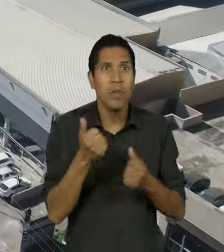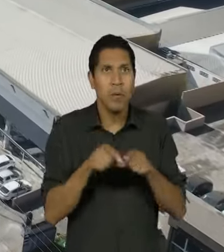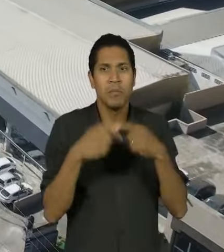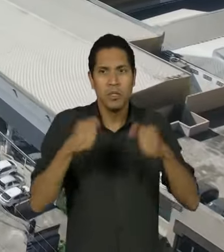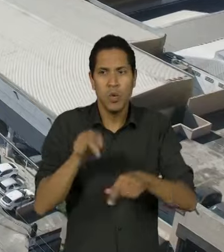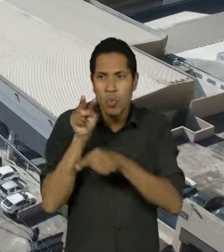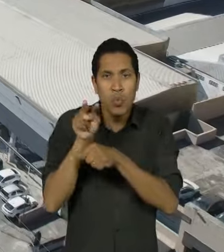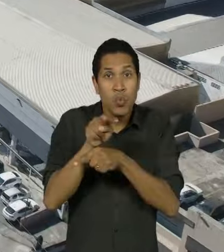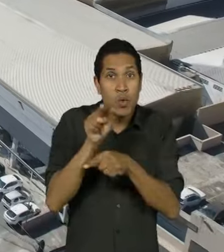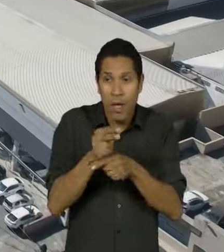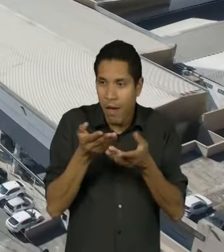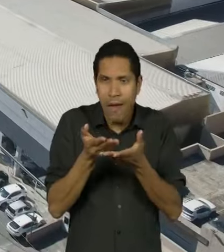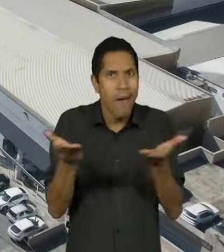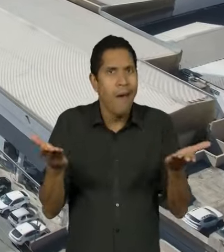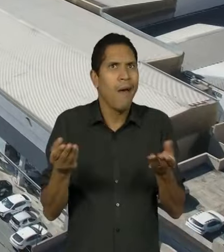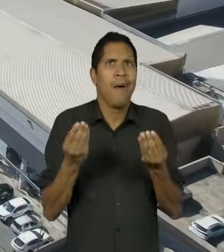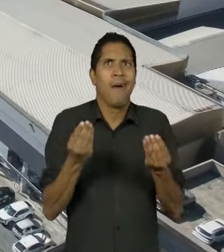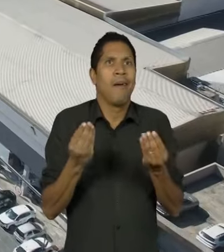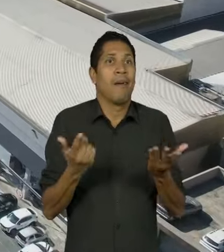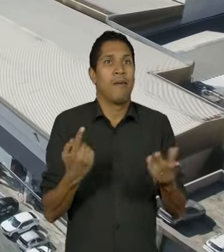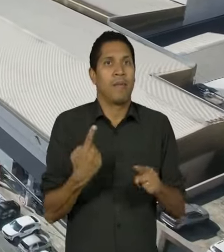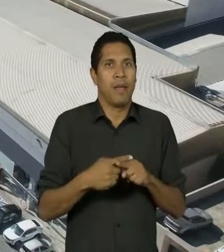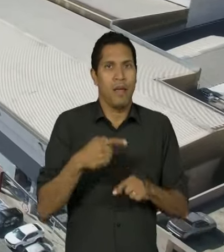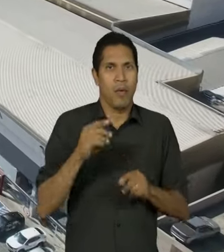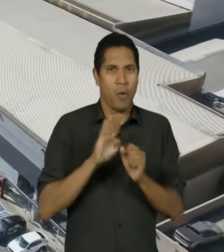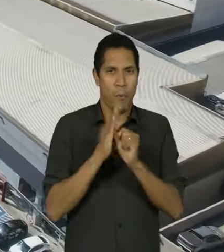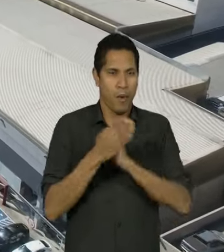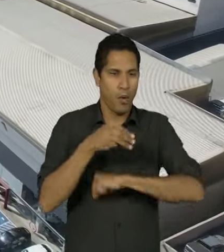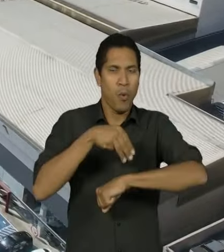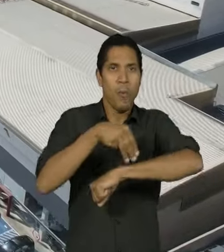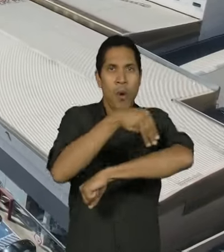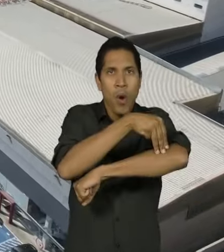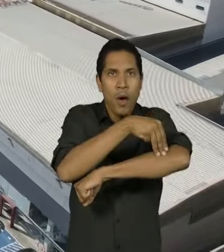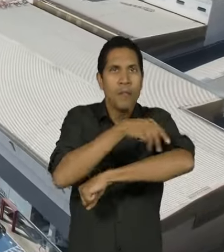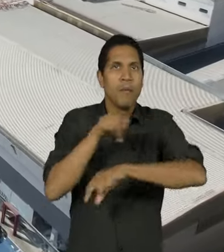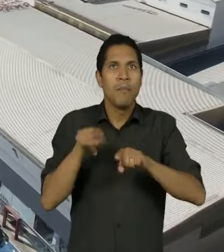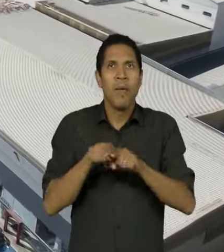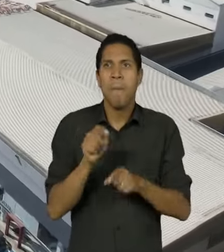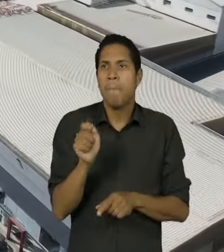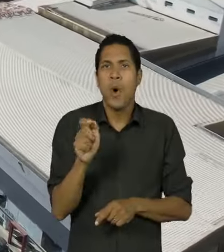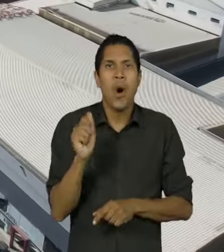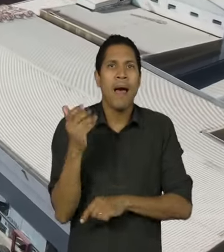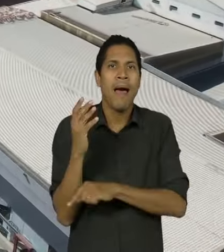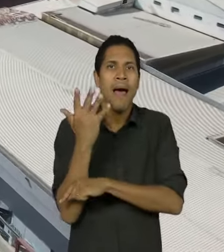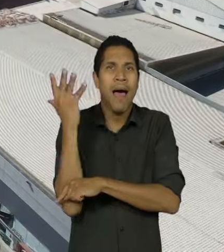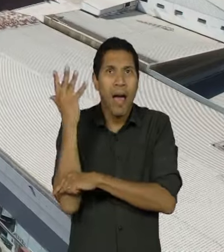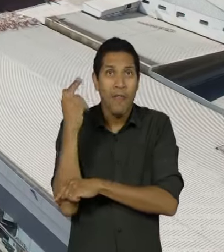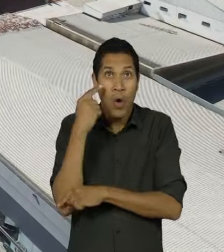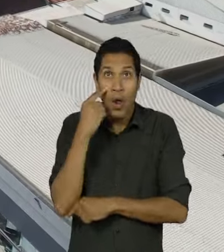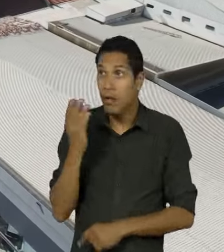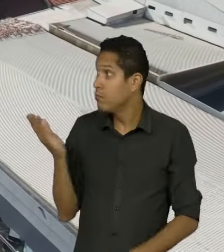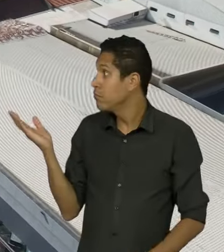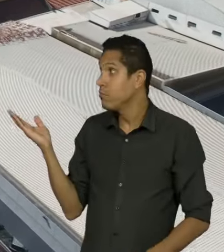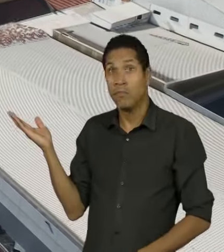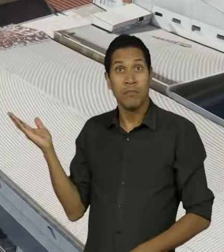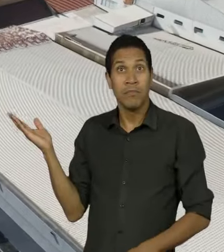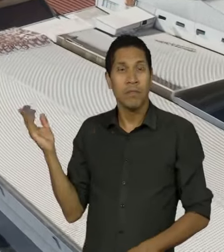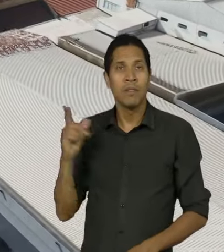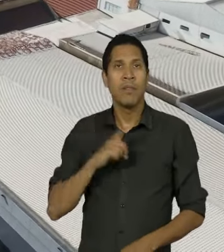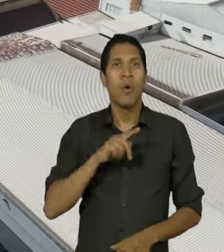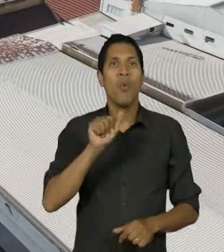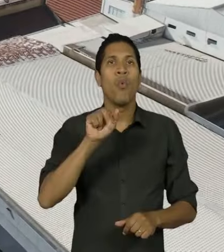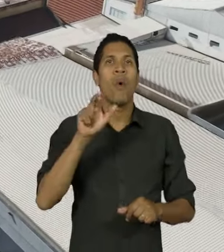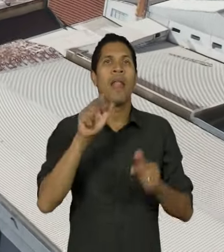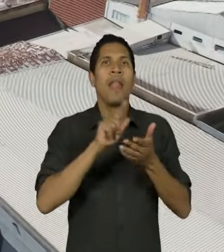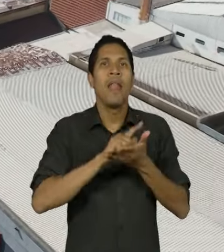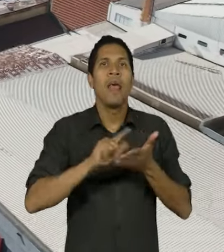no estado que a Moca está, que é um dos bairros mais áridos de São Paulo. E isso daqui é um pulmão dentro do bairro.